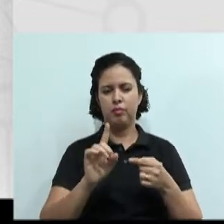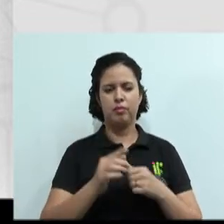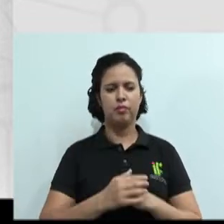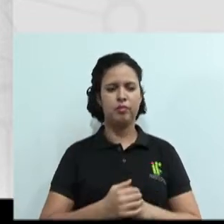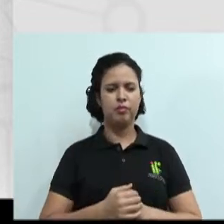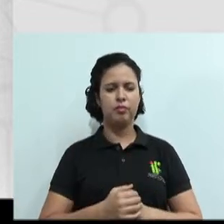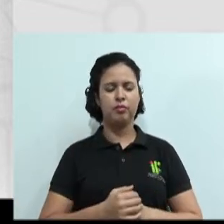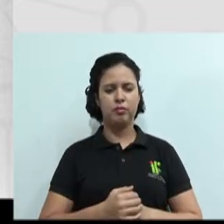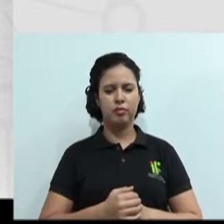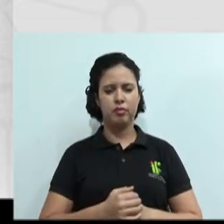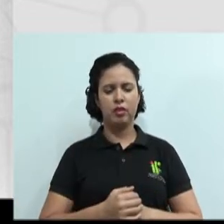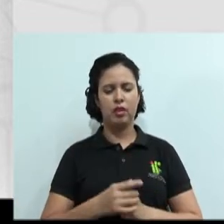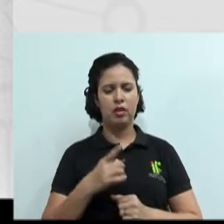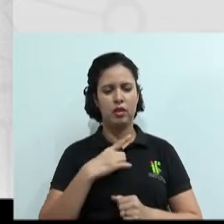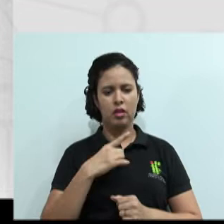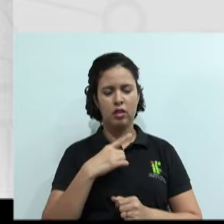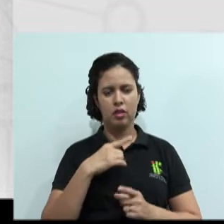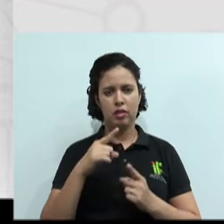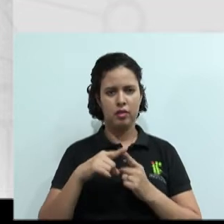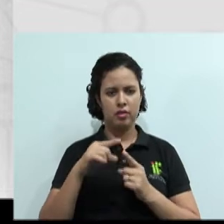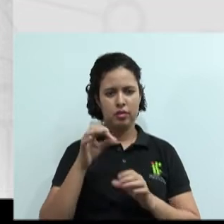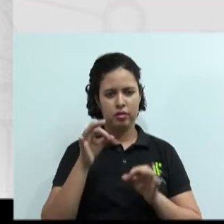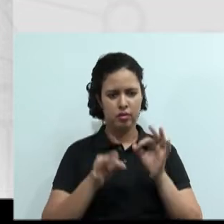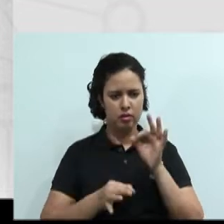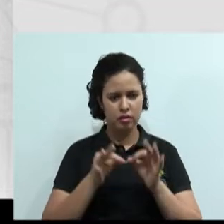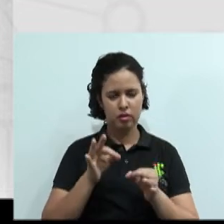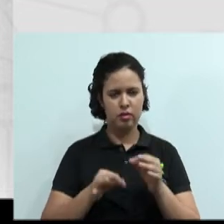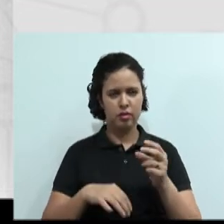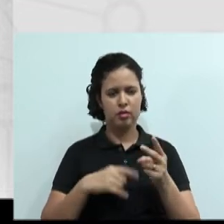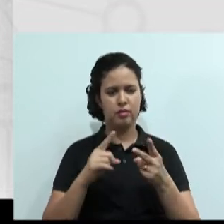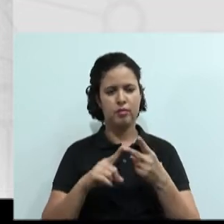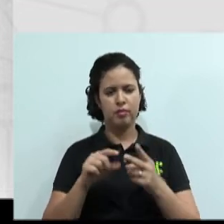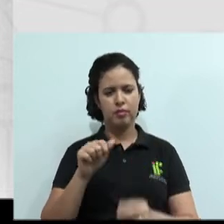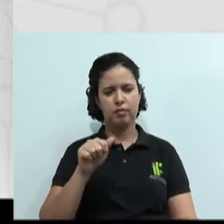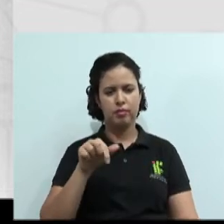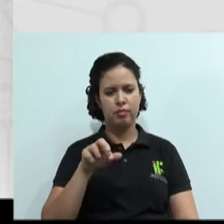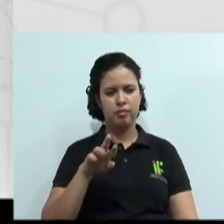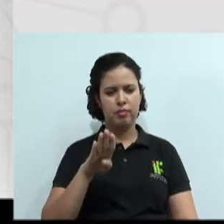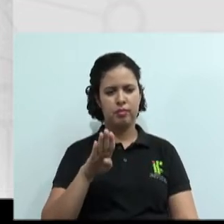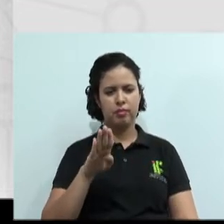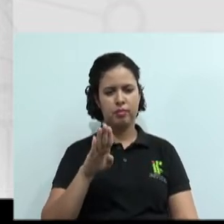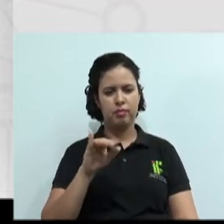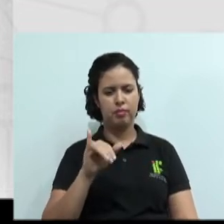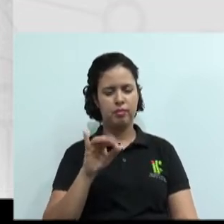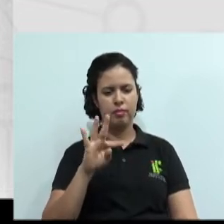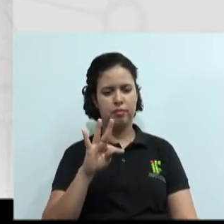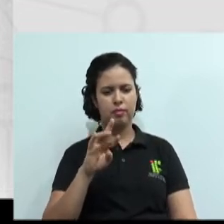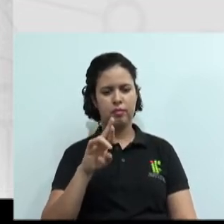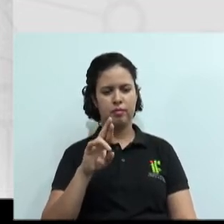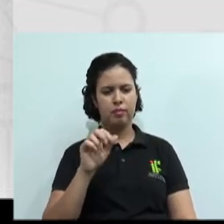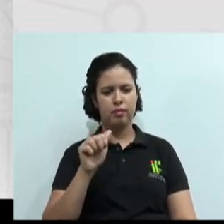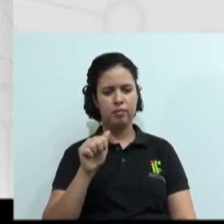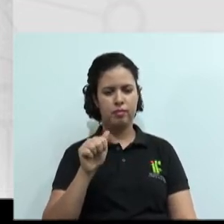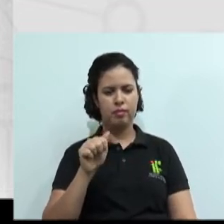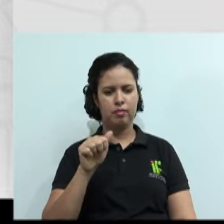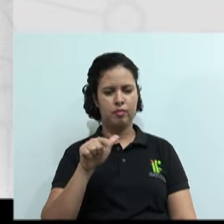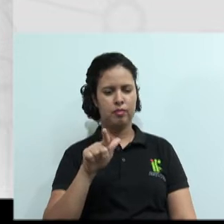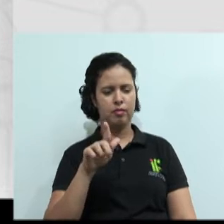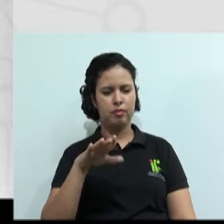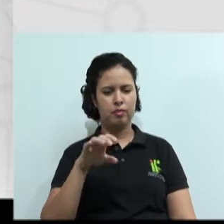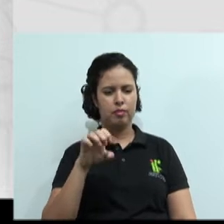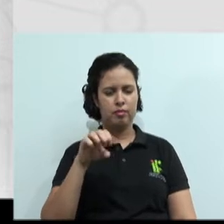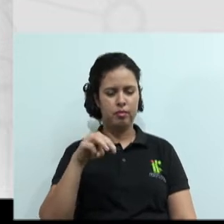que é o judiciário e a arbitragem. E na forma não adversária, nós temos a negociação, a